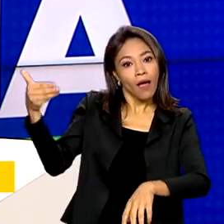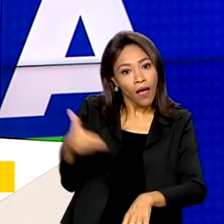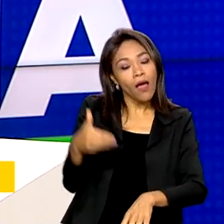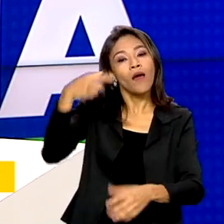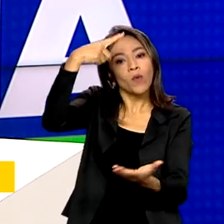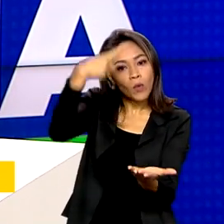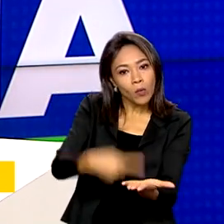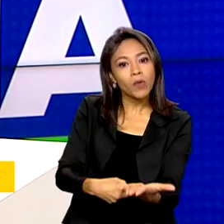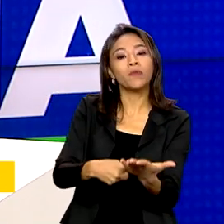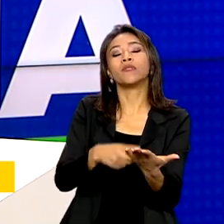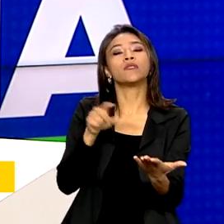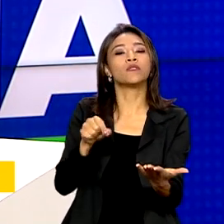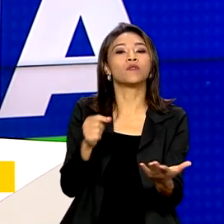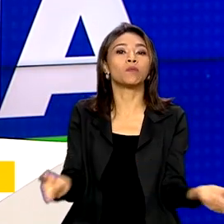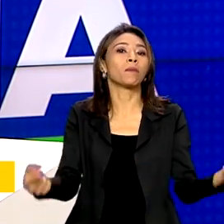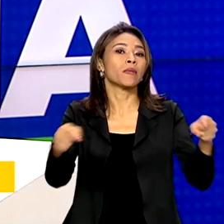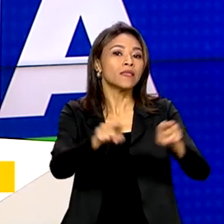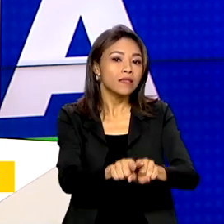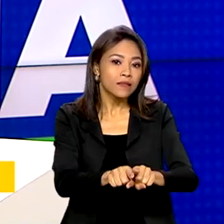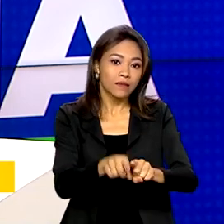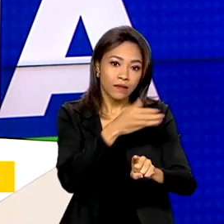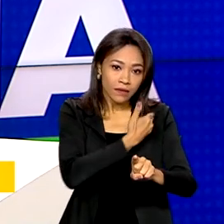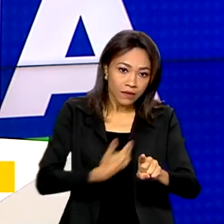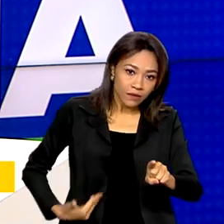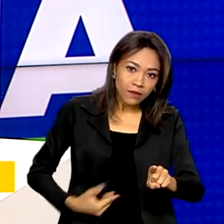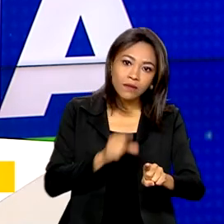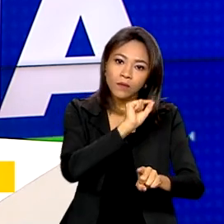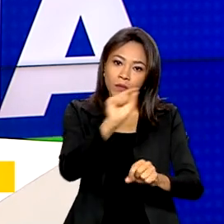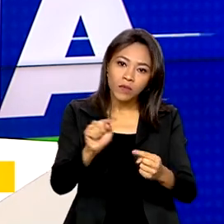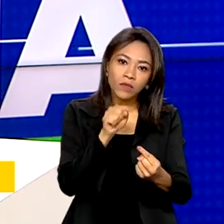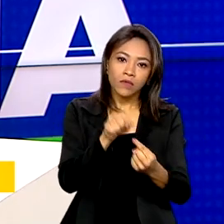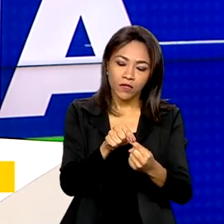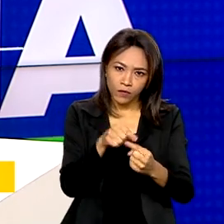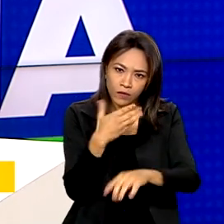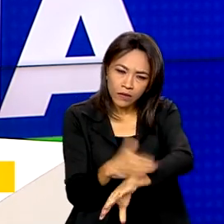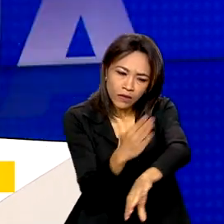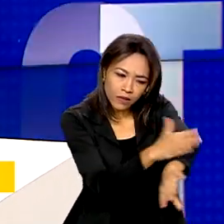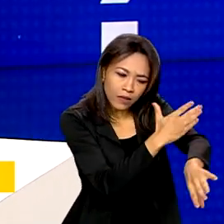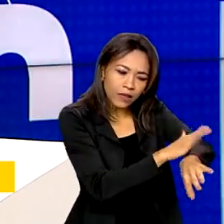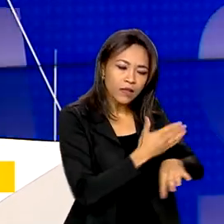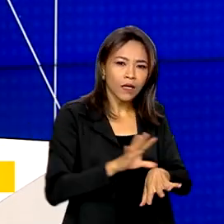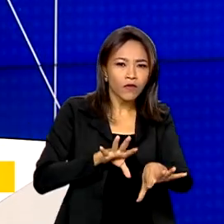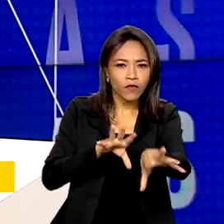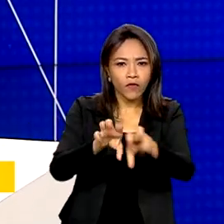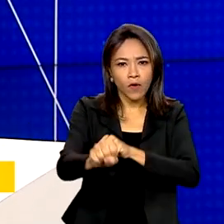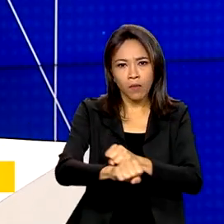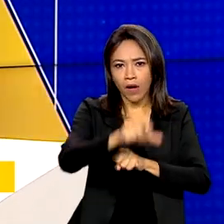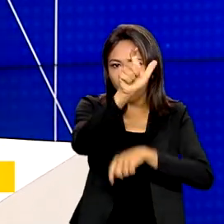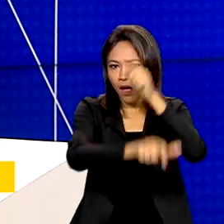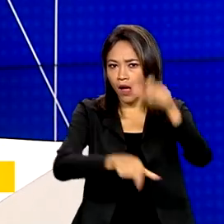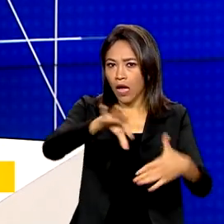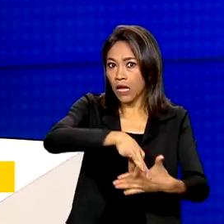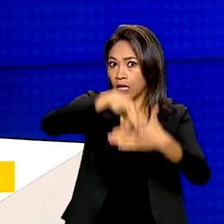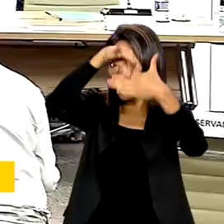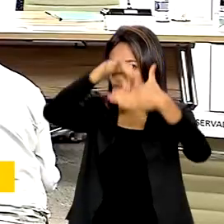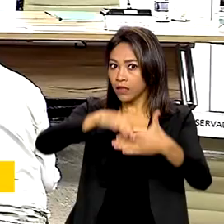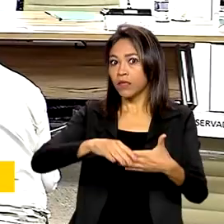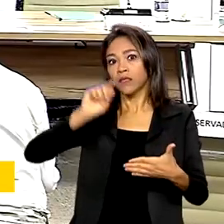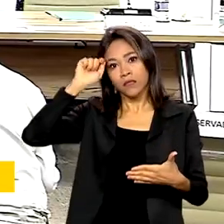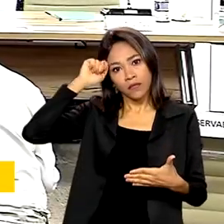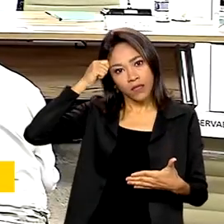interministerial que pretende acelerar a formação e capacitação de lideranças negras, além de combater o racismo.